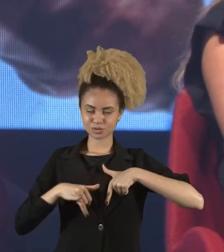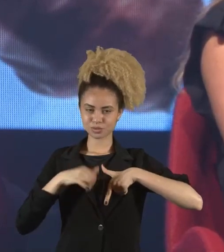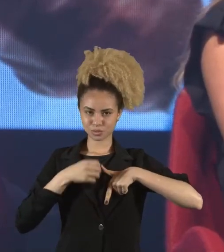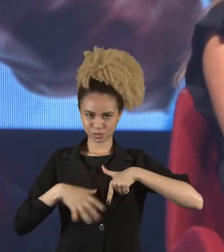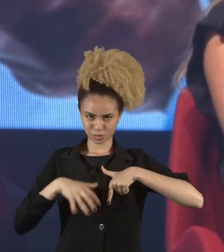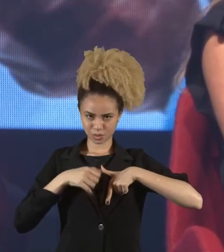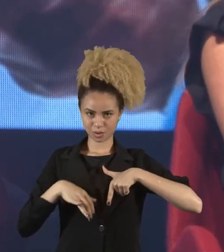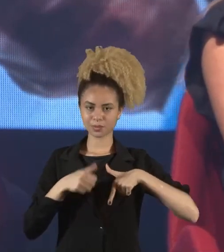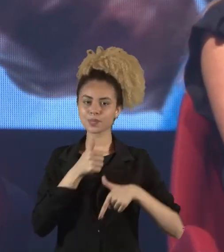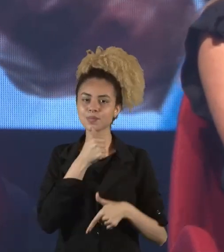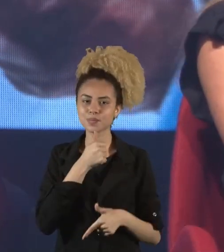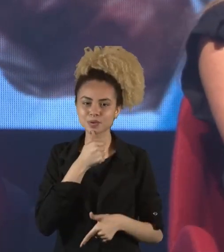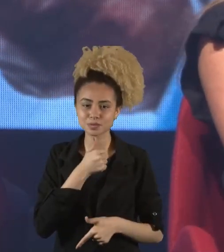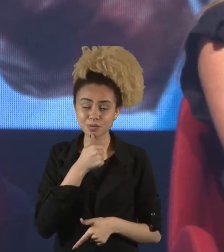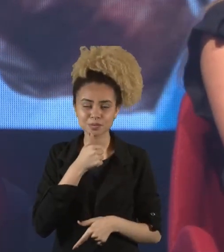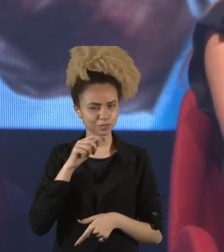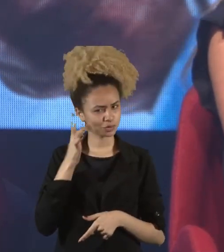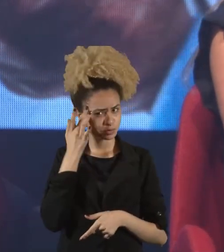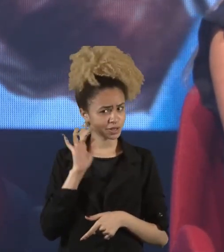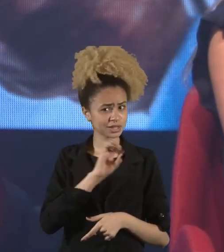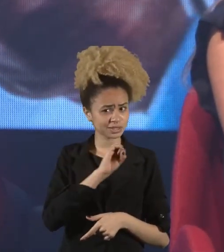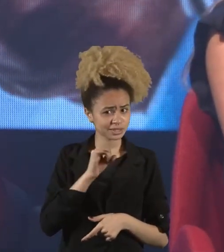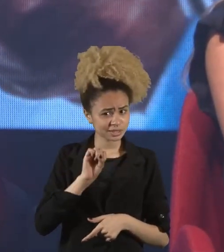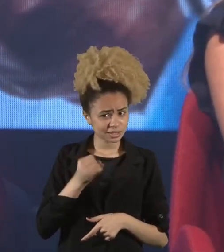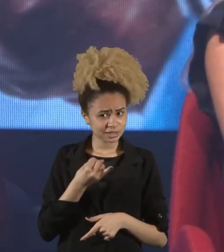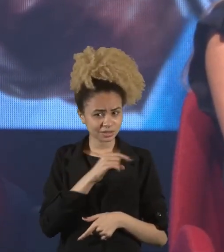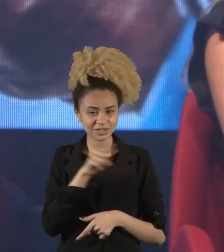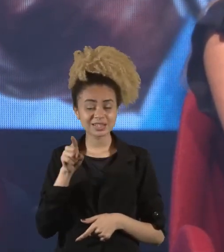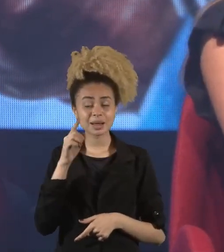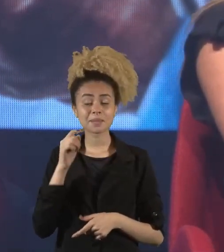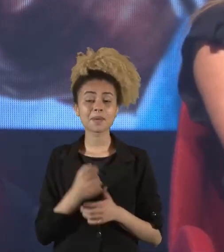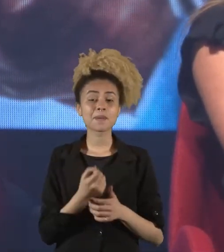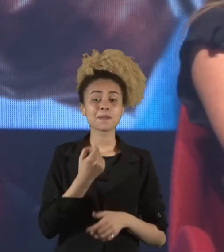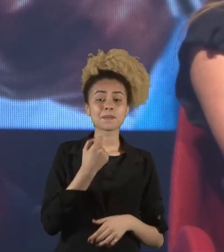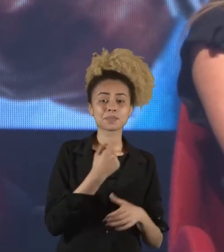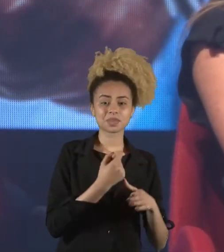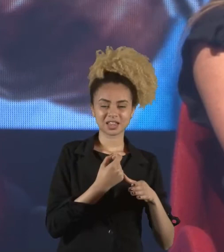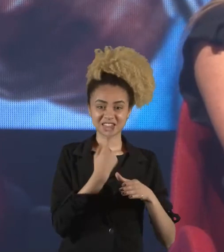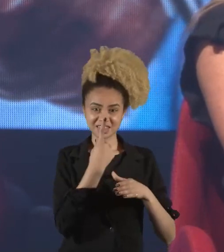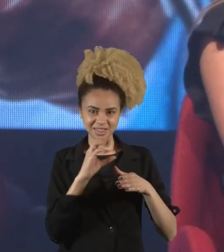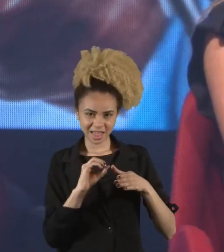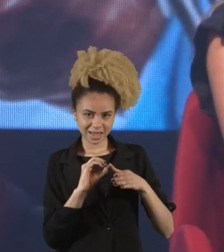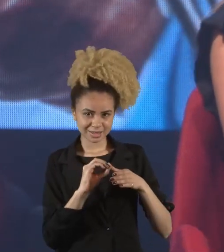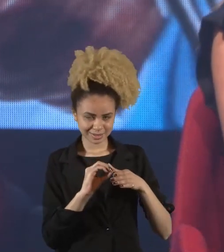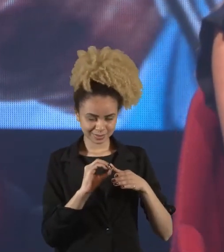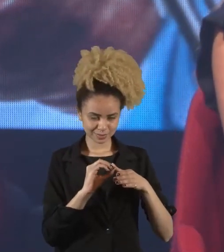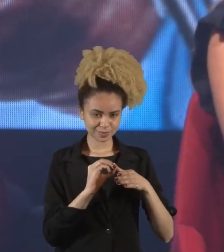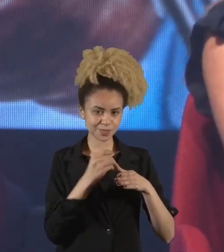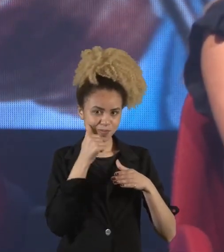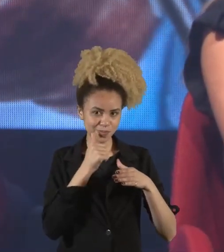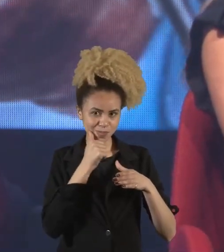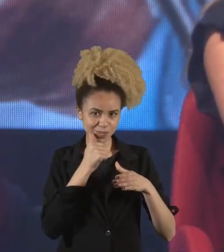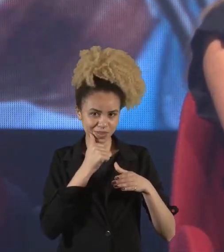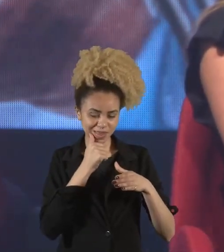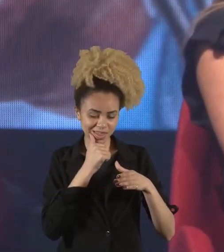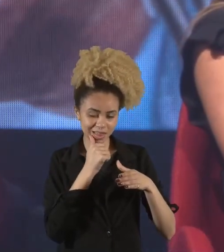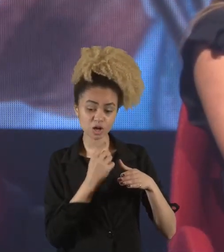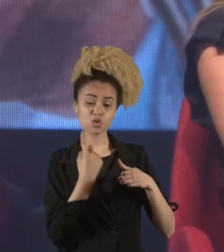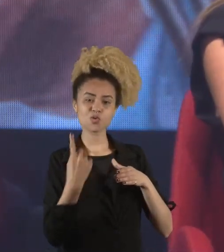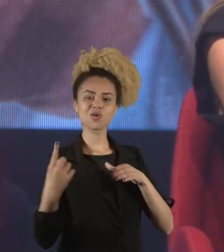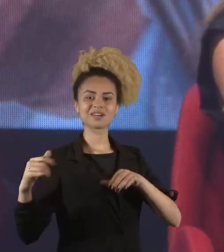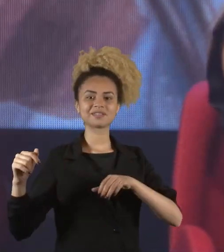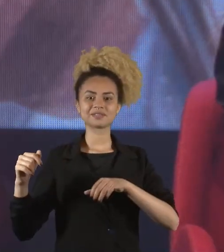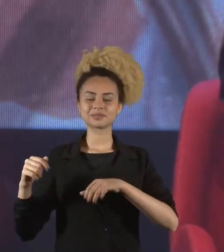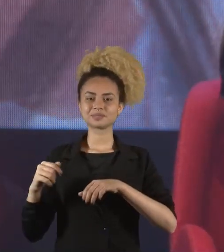um a cada dez meninas faltam as aulas quando elas estão menstruadas. Isso são dados da ONU. No Brasil,